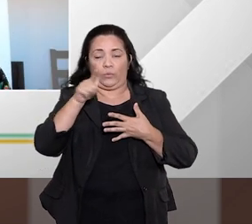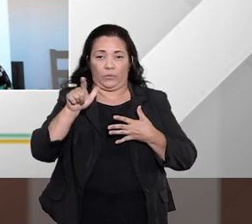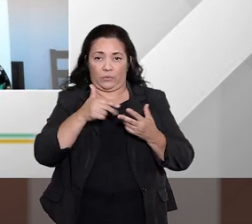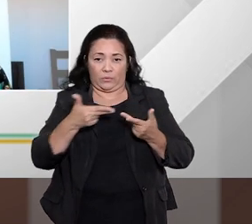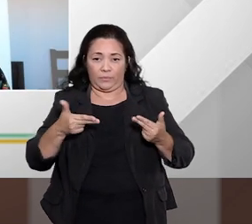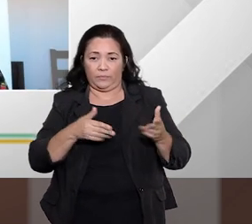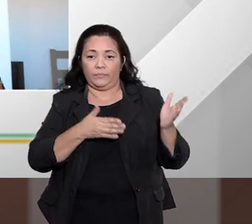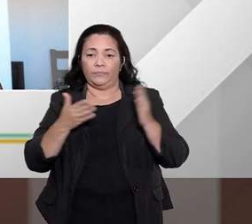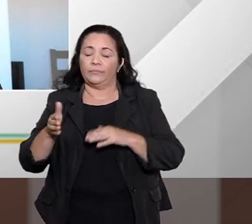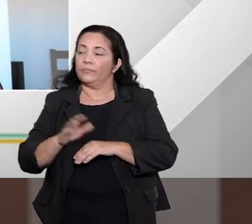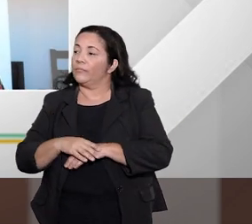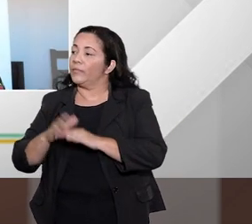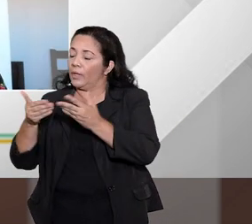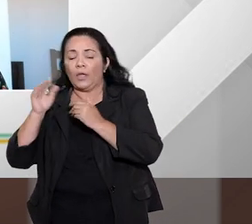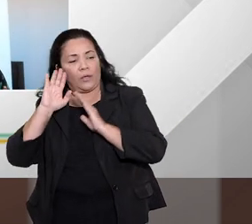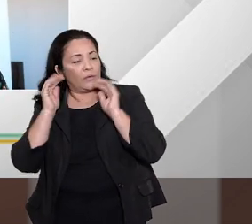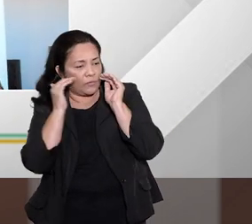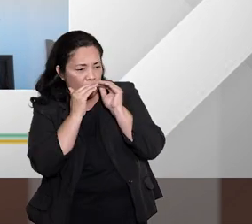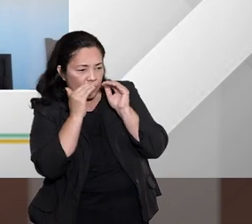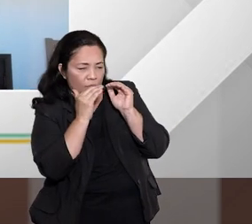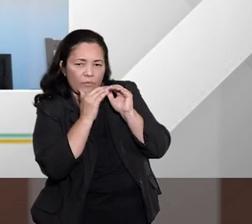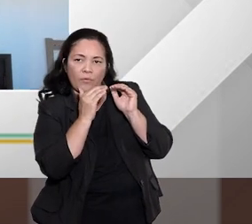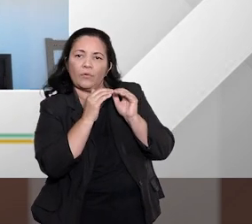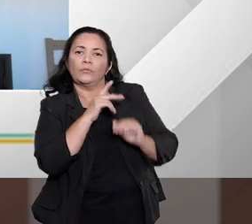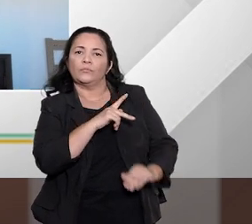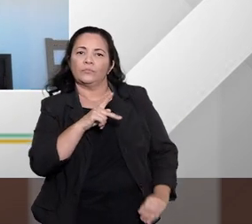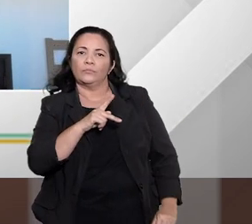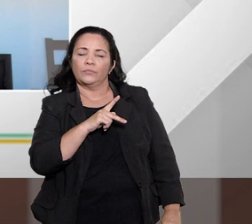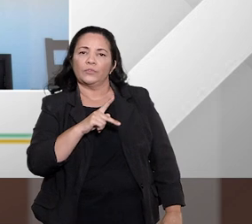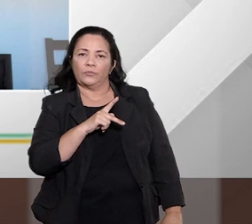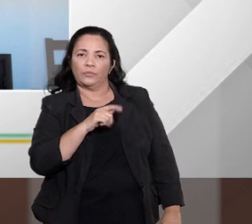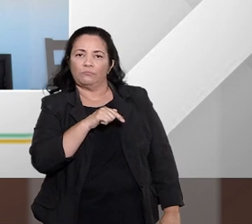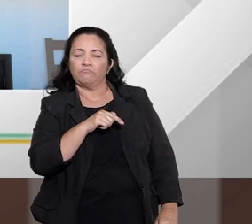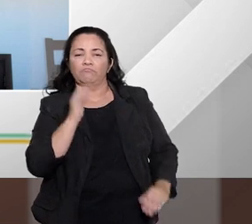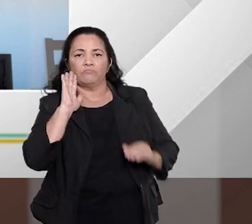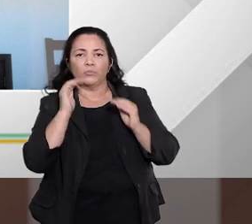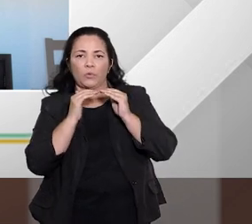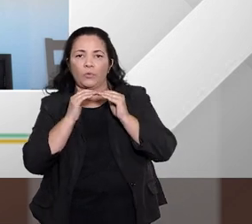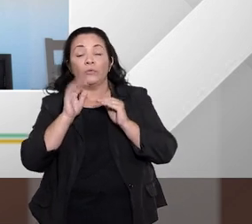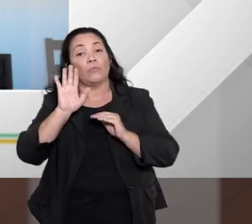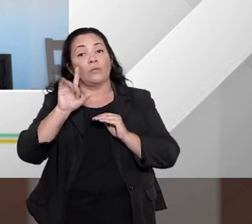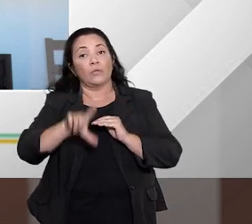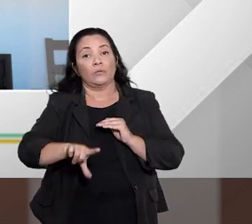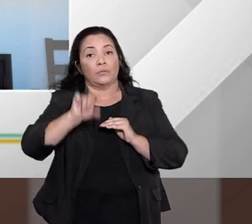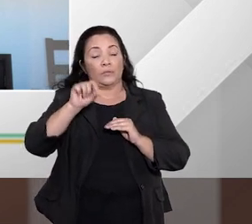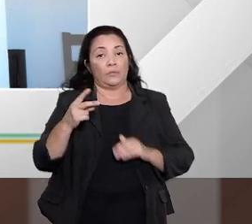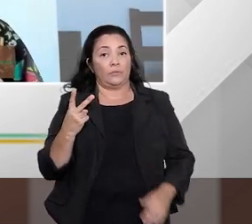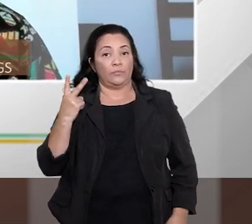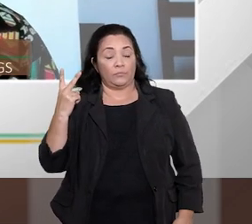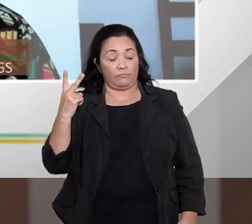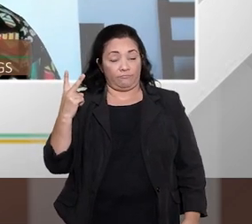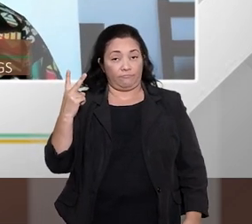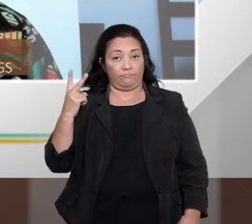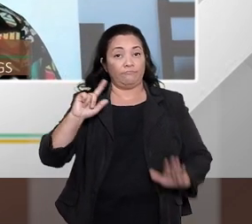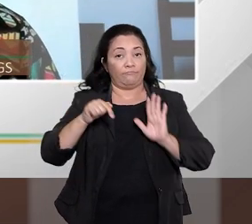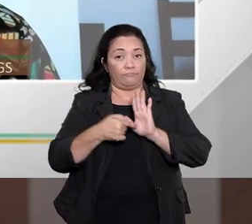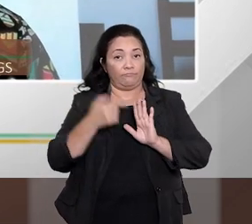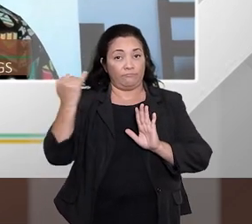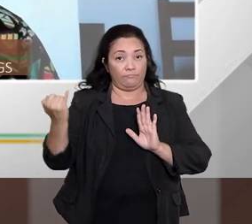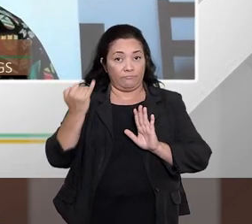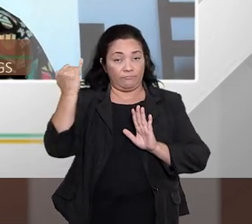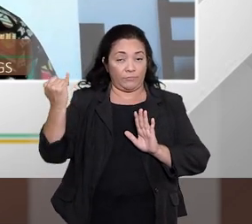eu concordo com o professor Faifer e eu queria destacar dois pontos que tem são ainda